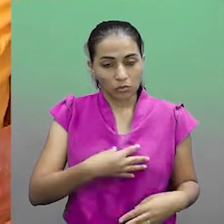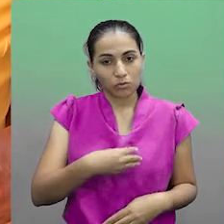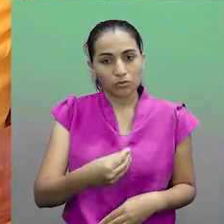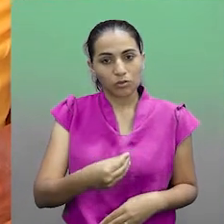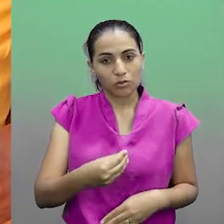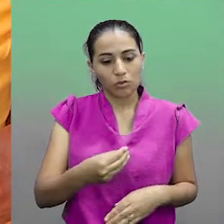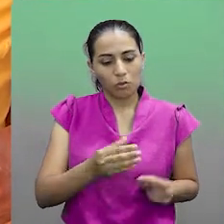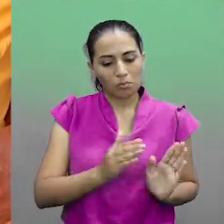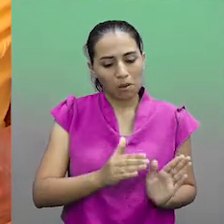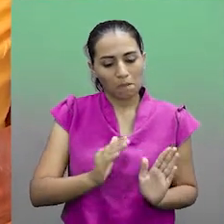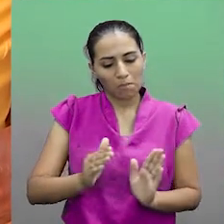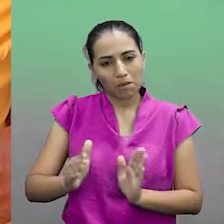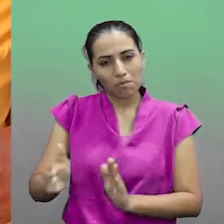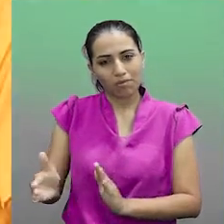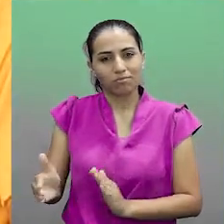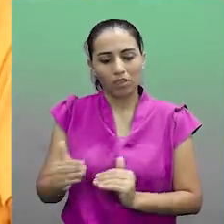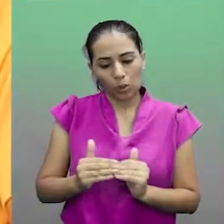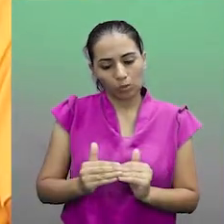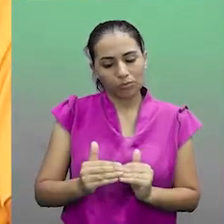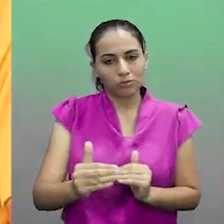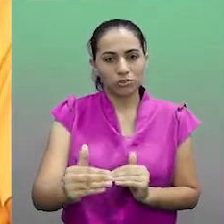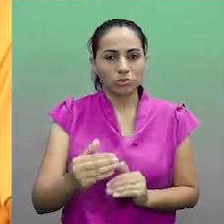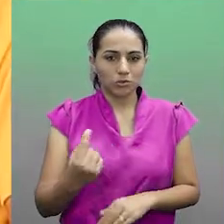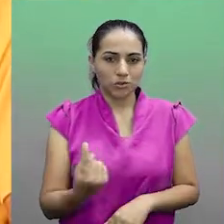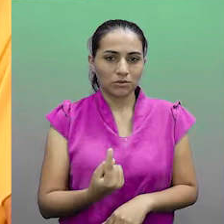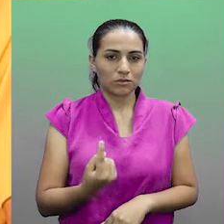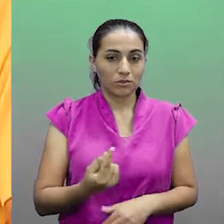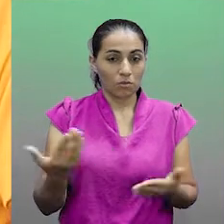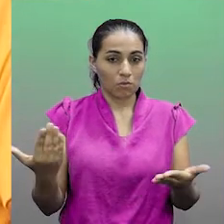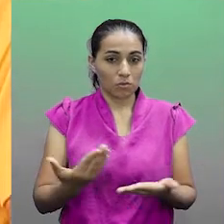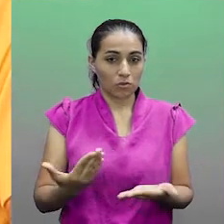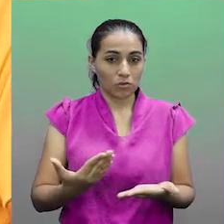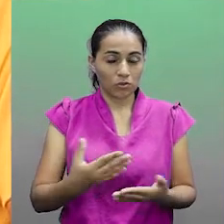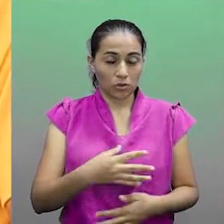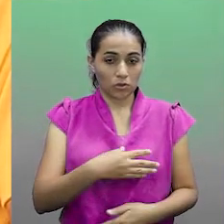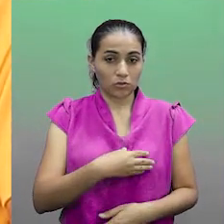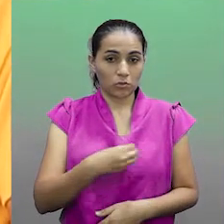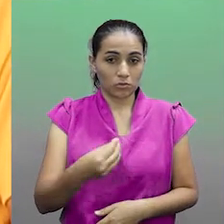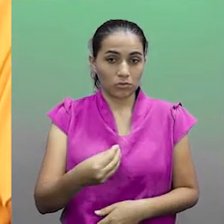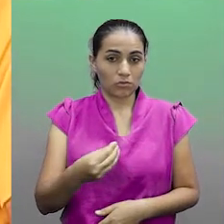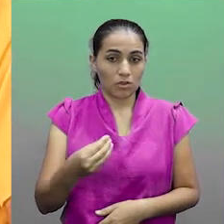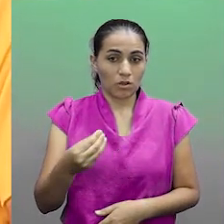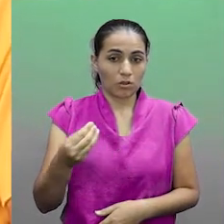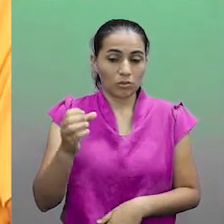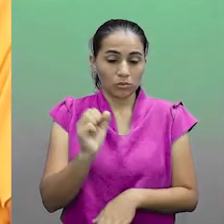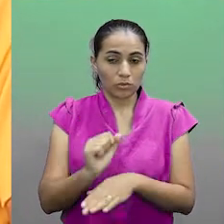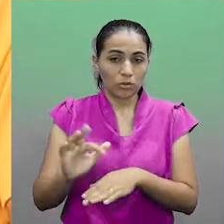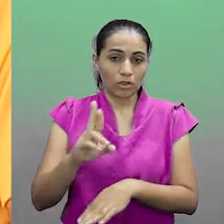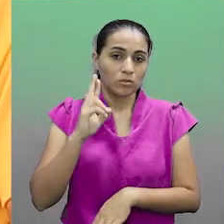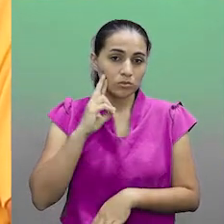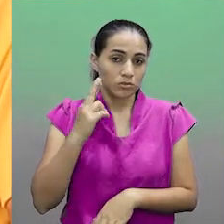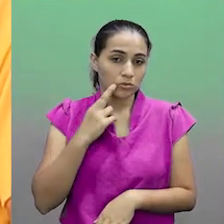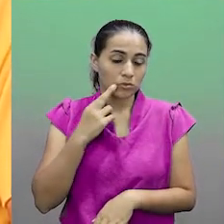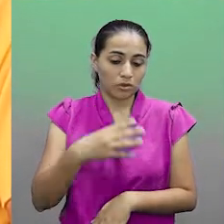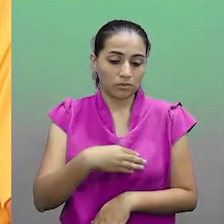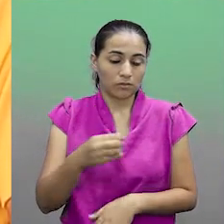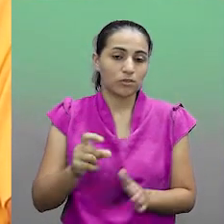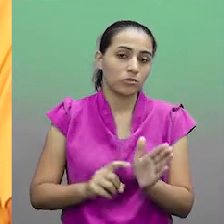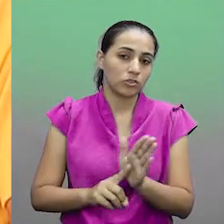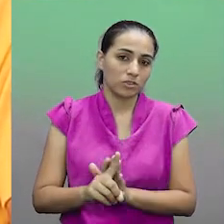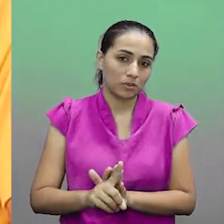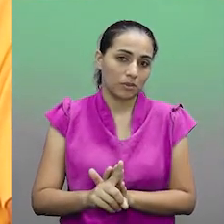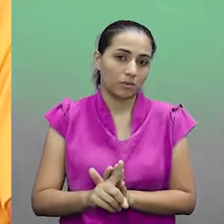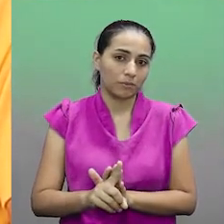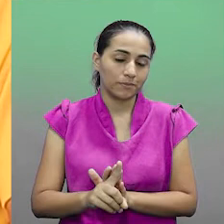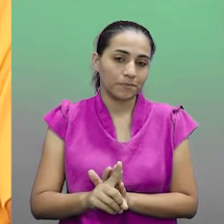e ele dá sequência. Hoje, eu sou o filho, filho de Rondônia, filho